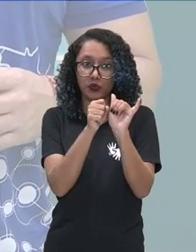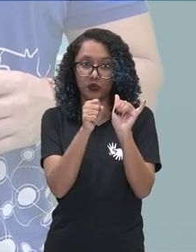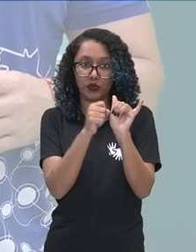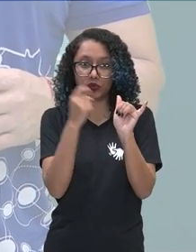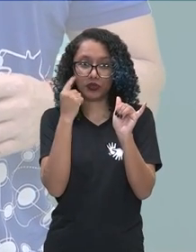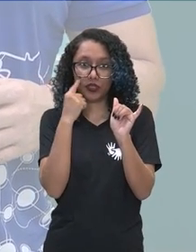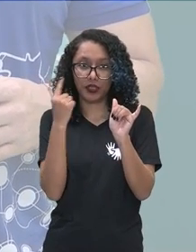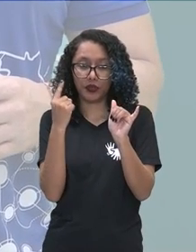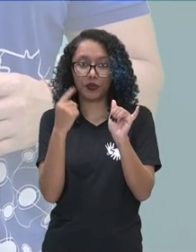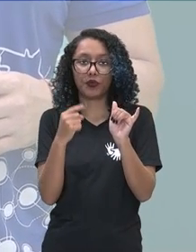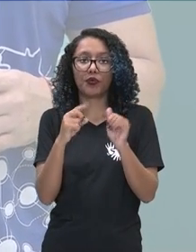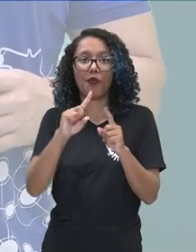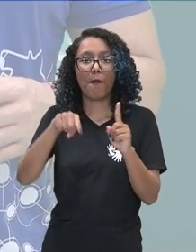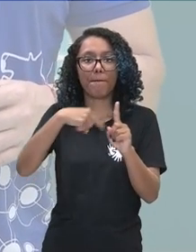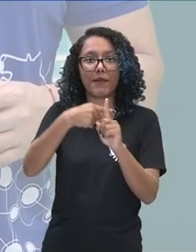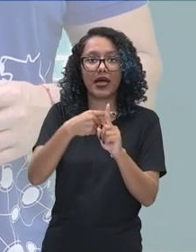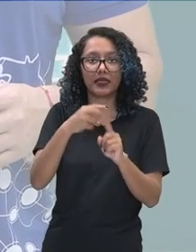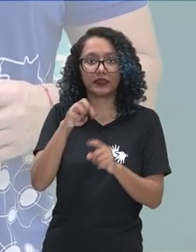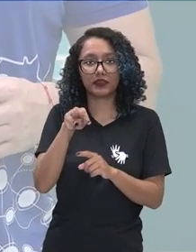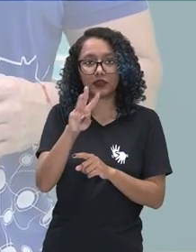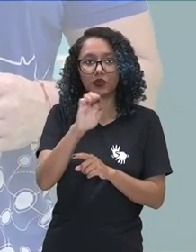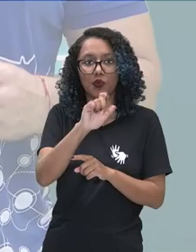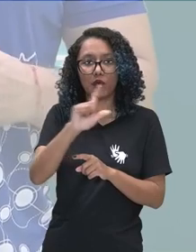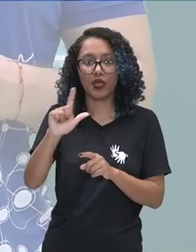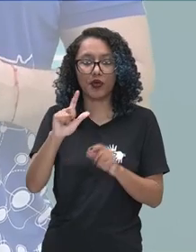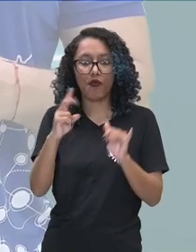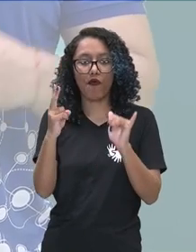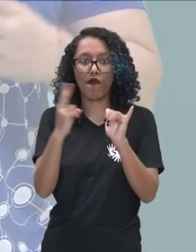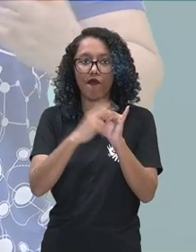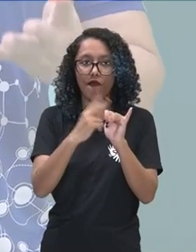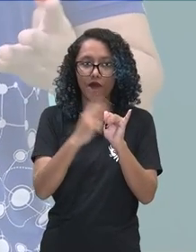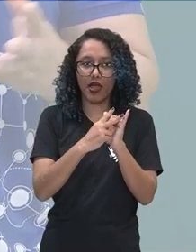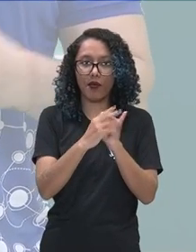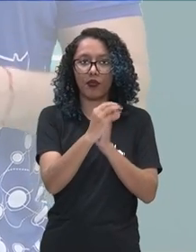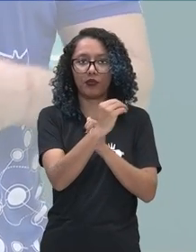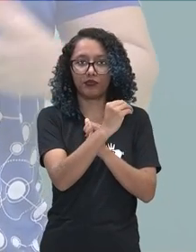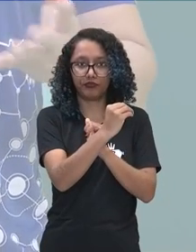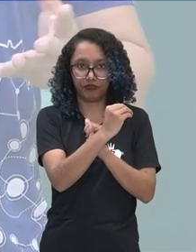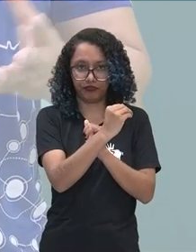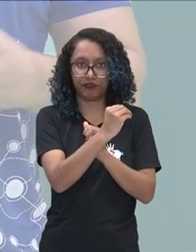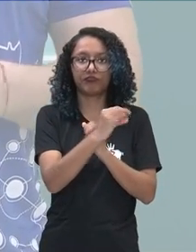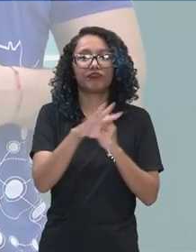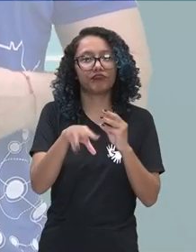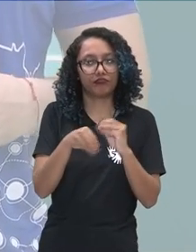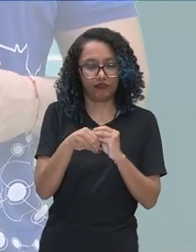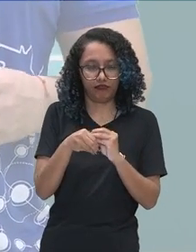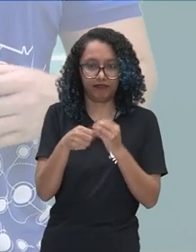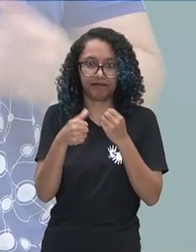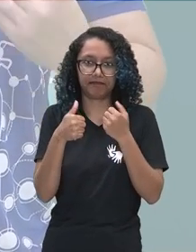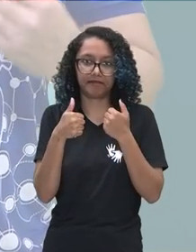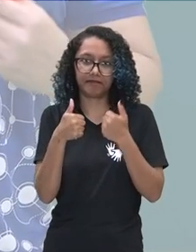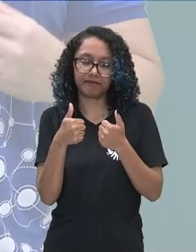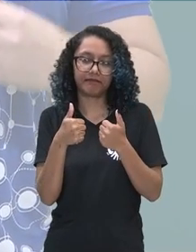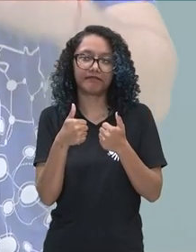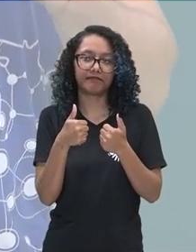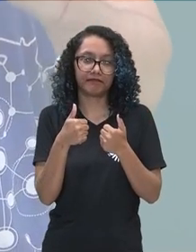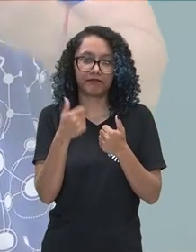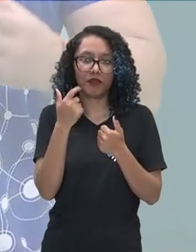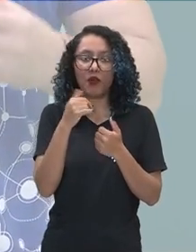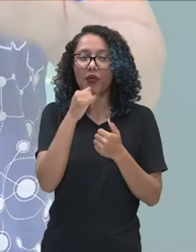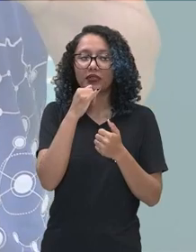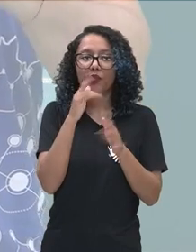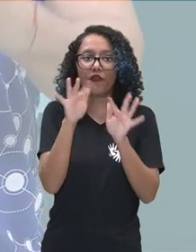will, verb, object, ok? Que é o complemento, ou seja, eu tenho aí, ó, I